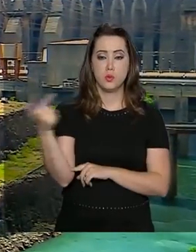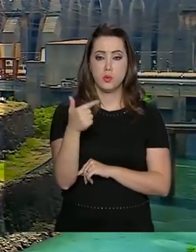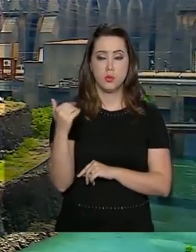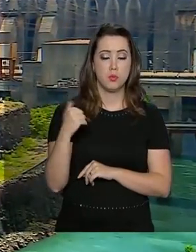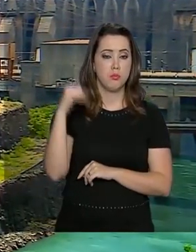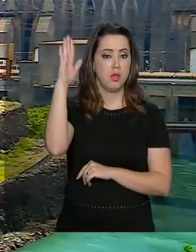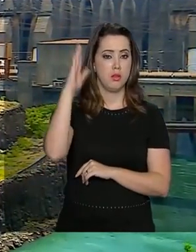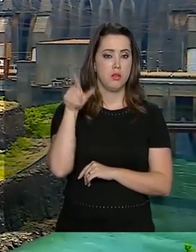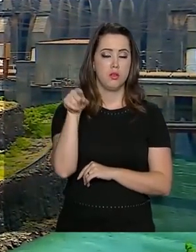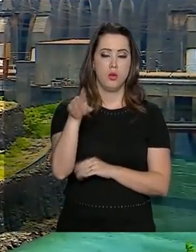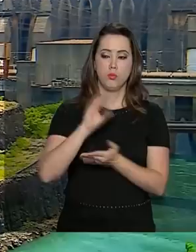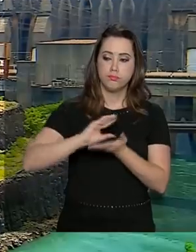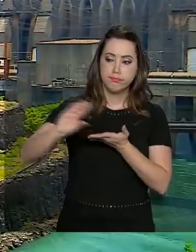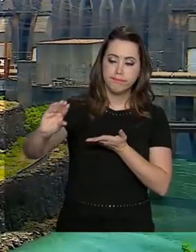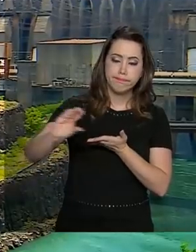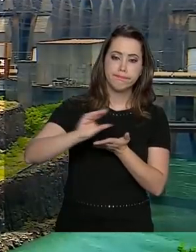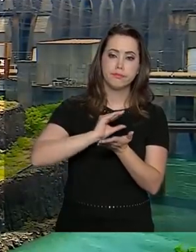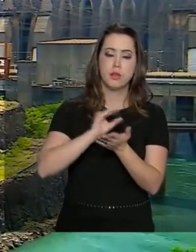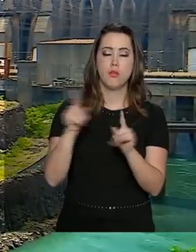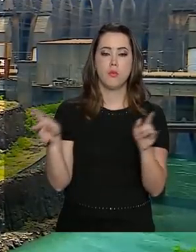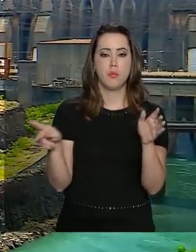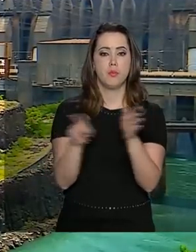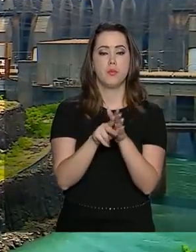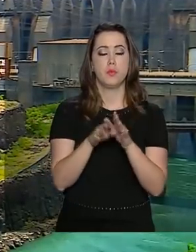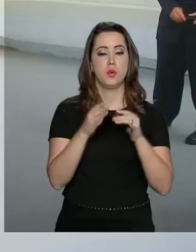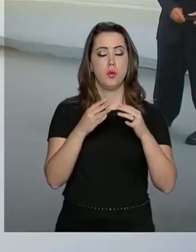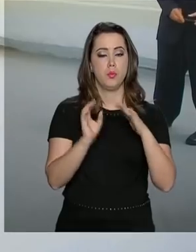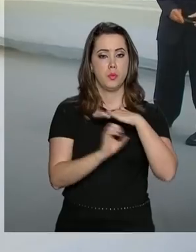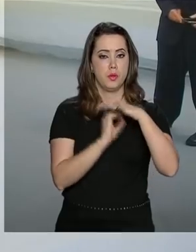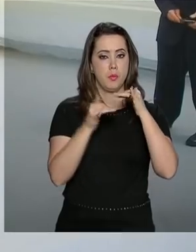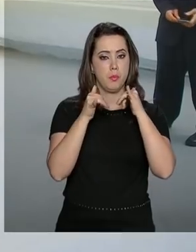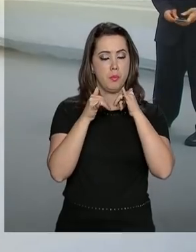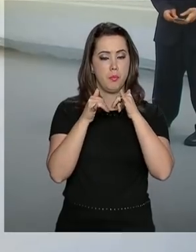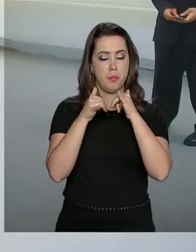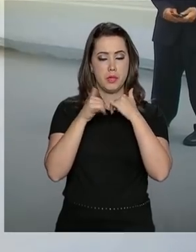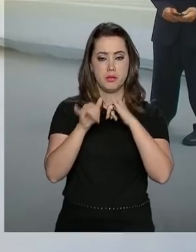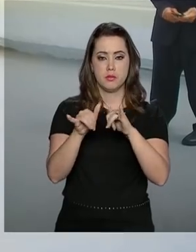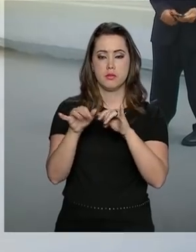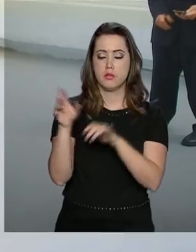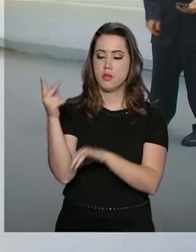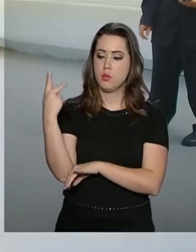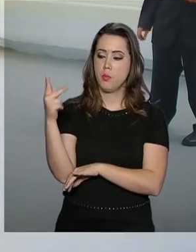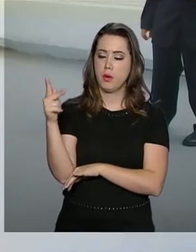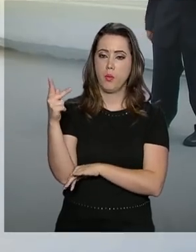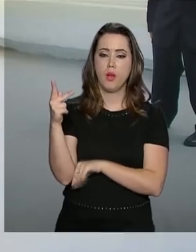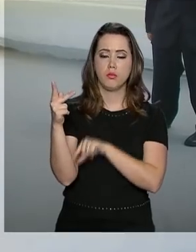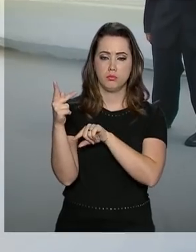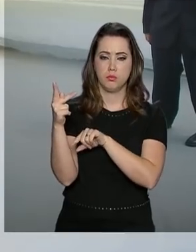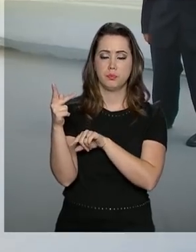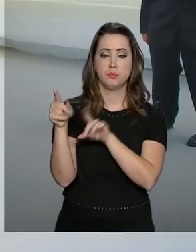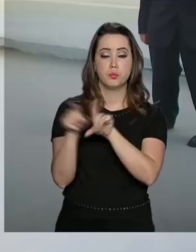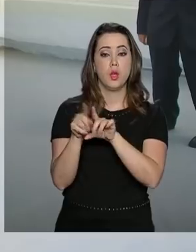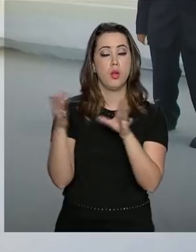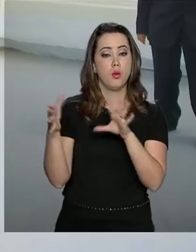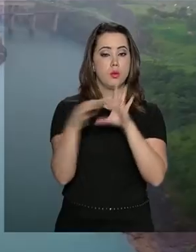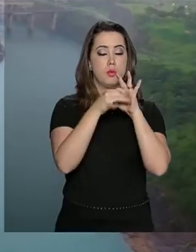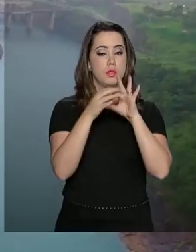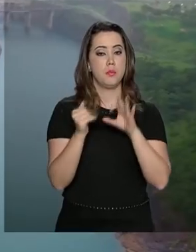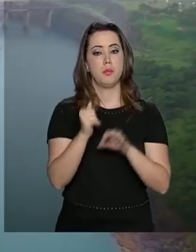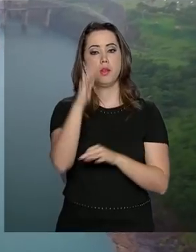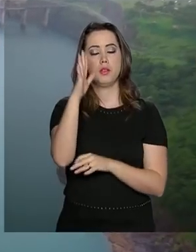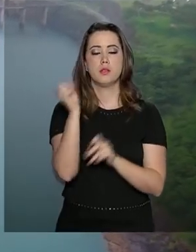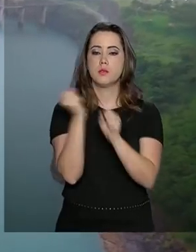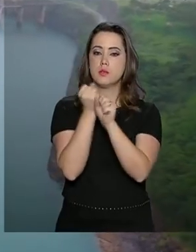maior estoque de investimentos diretos no Paraguai. Agora, a intenção é estreitar ainda mais esses laços